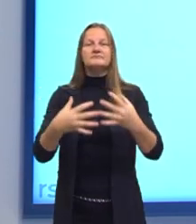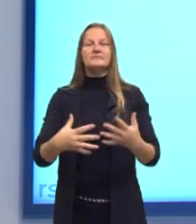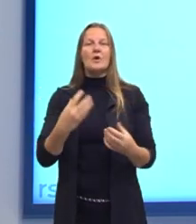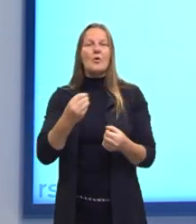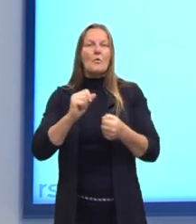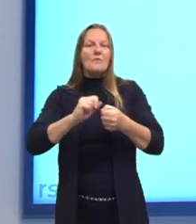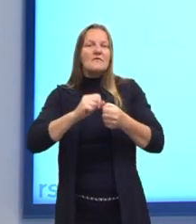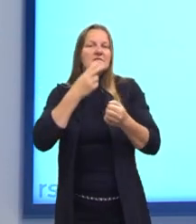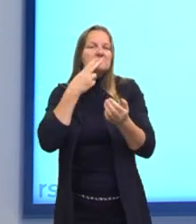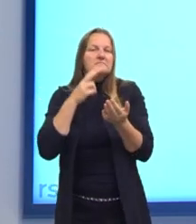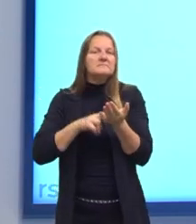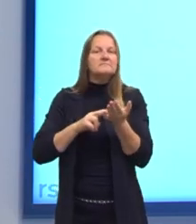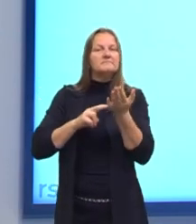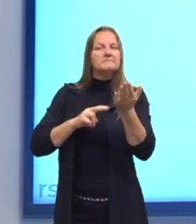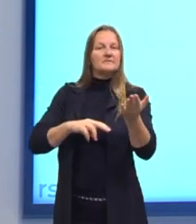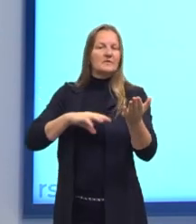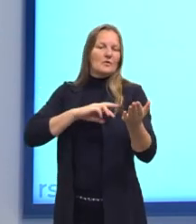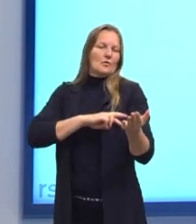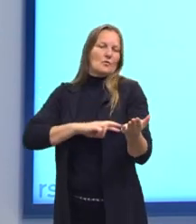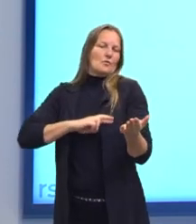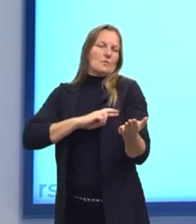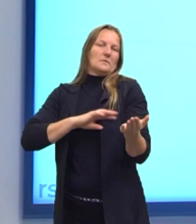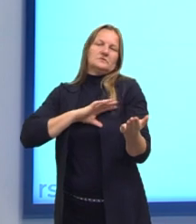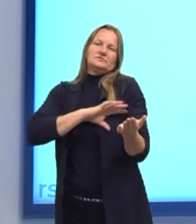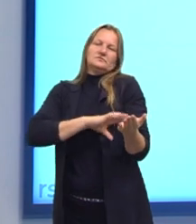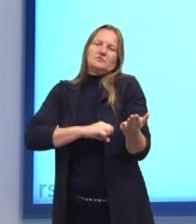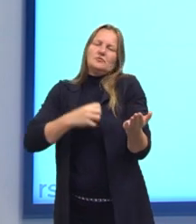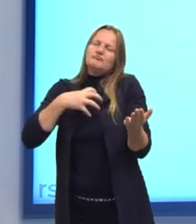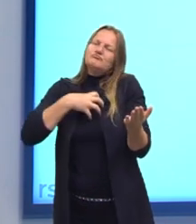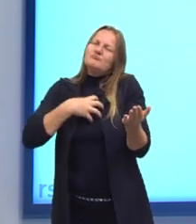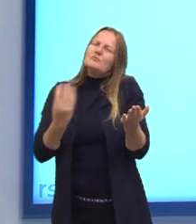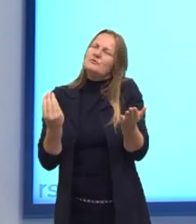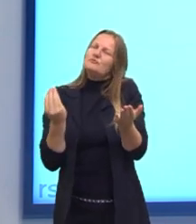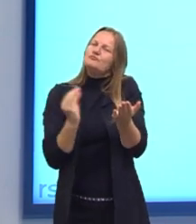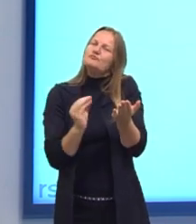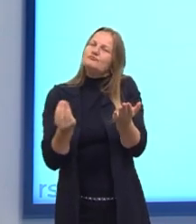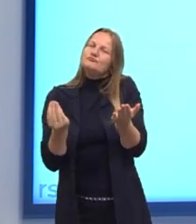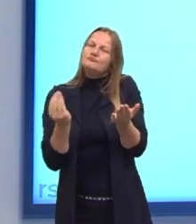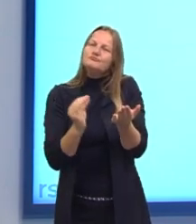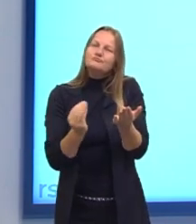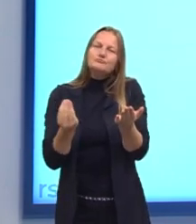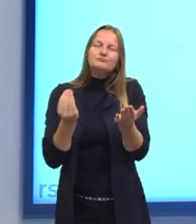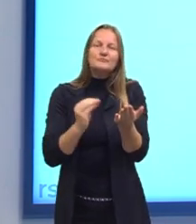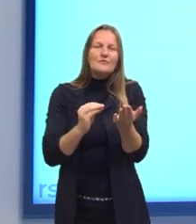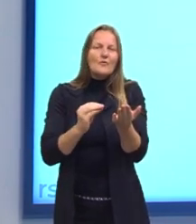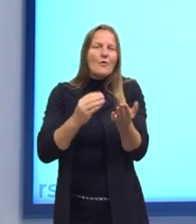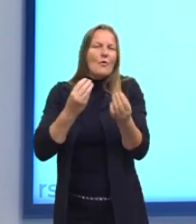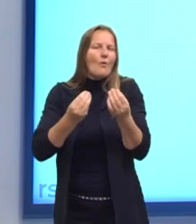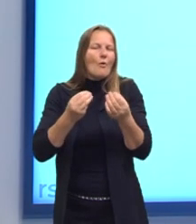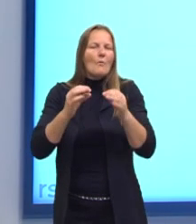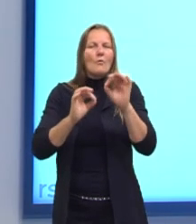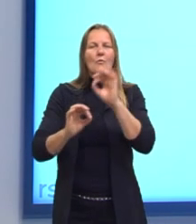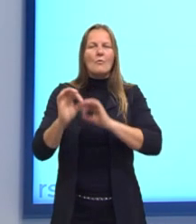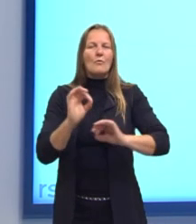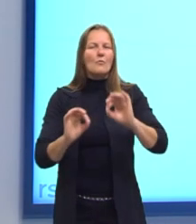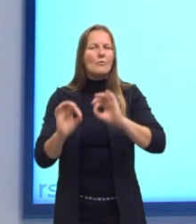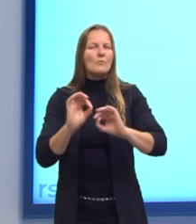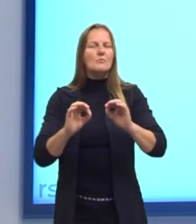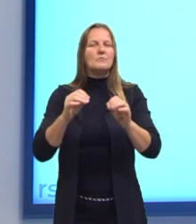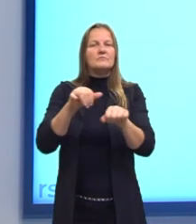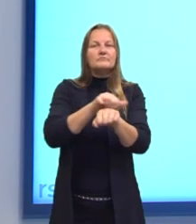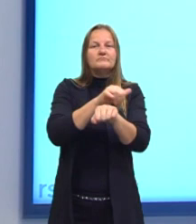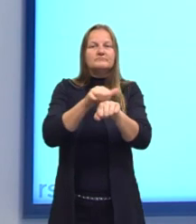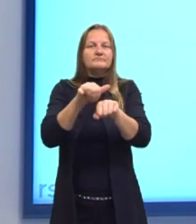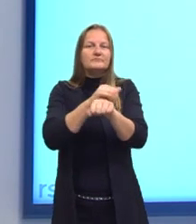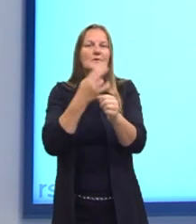fazer uma carta de amor, que sentimentos colocar ali, como ela deve ser formalizada, ele